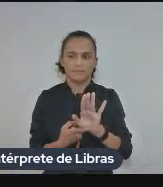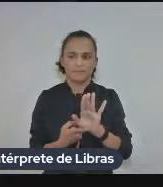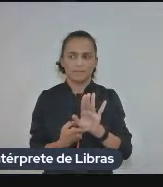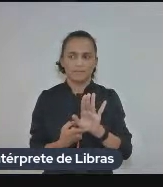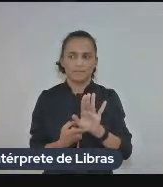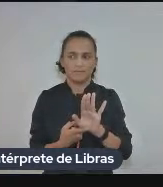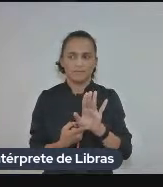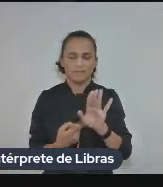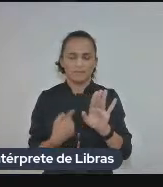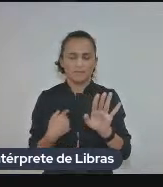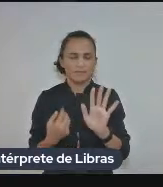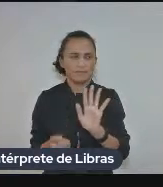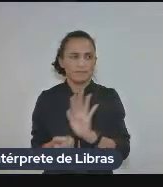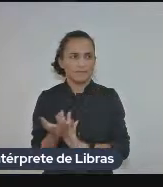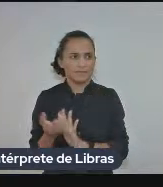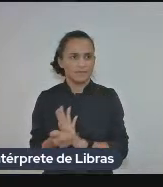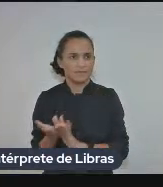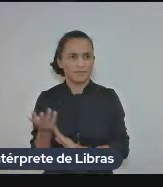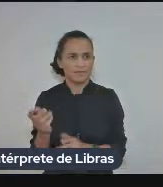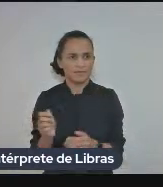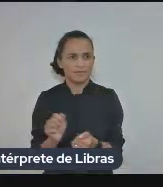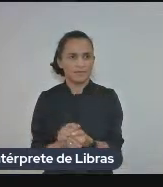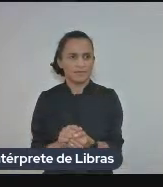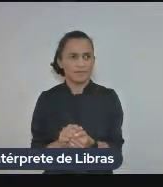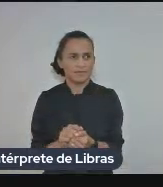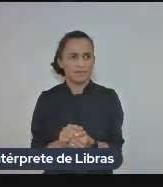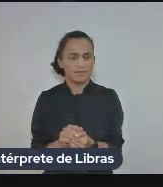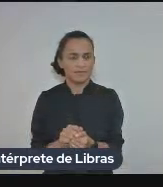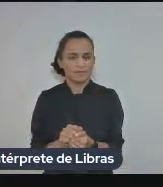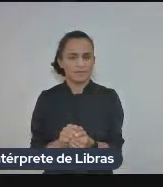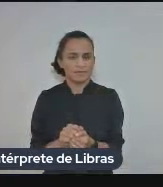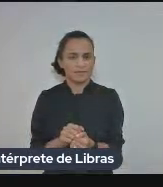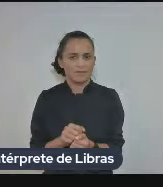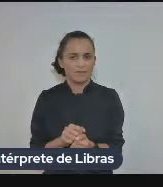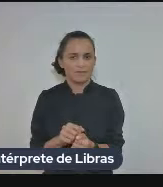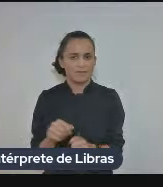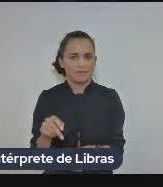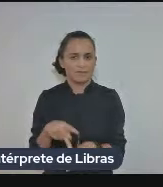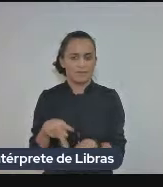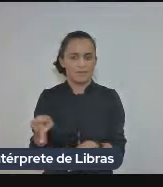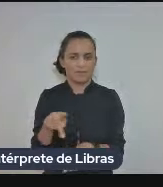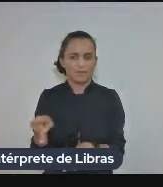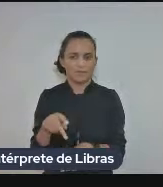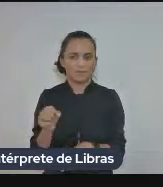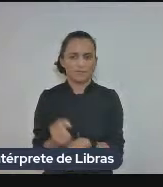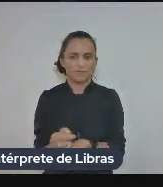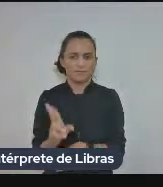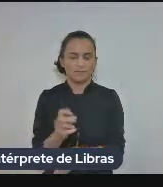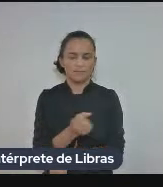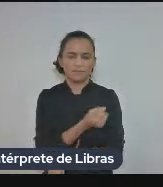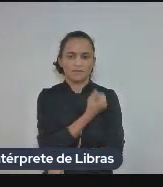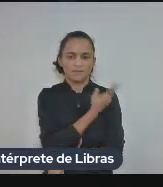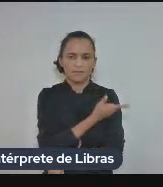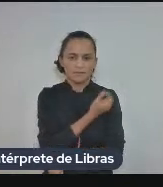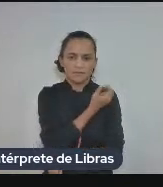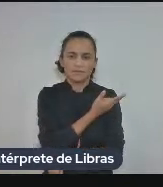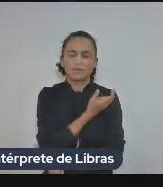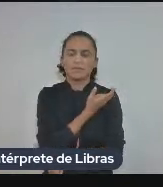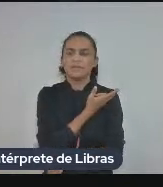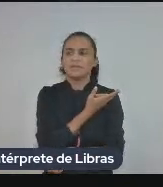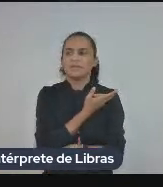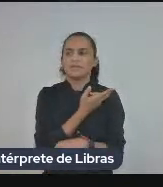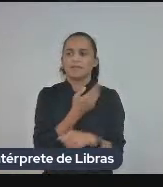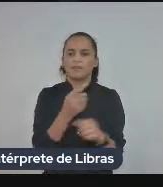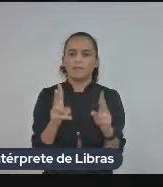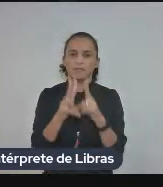Elida Duarte Teixeira e mais especificamente do que trata o título desta apresentação, que é do